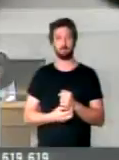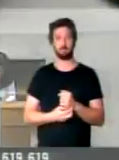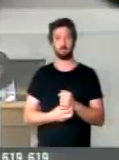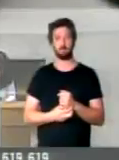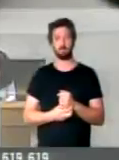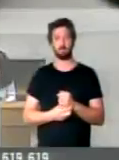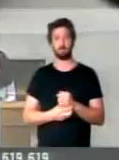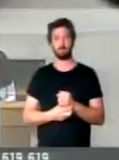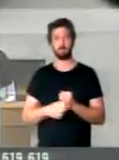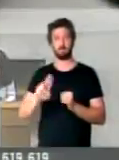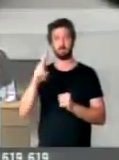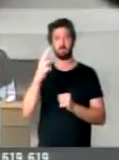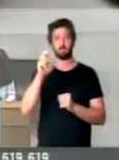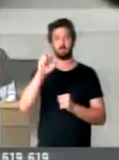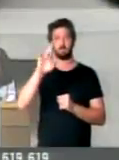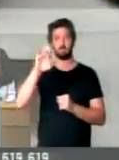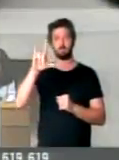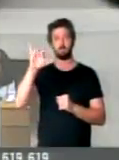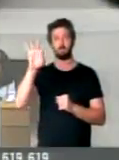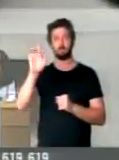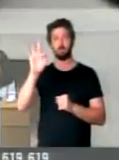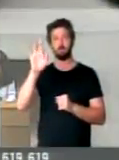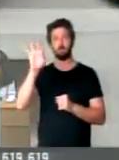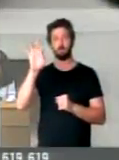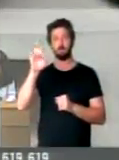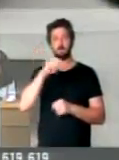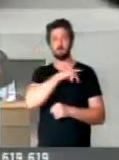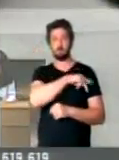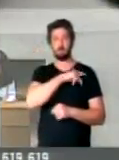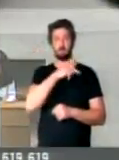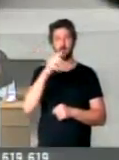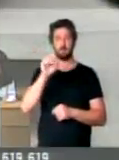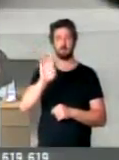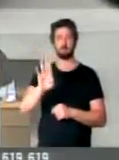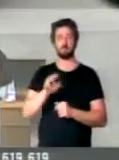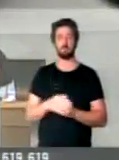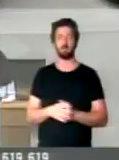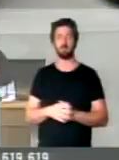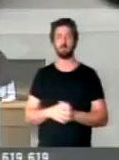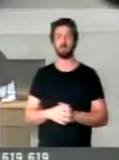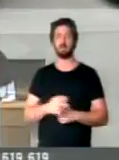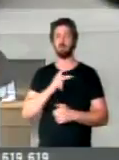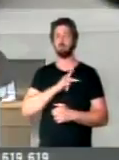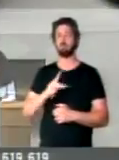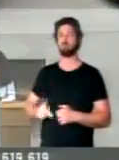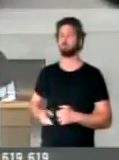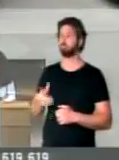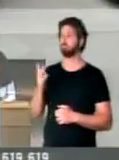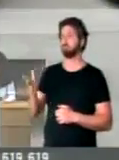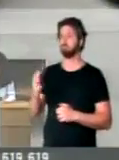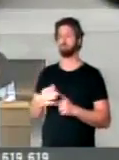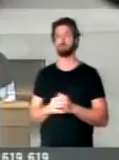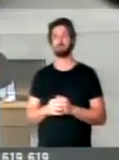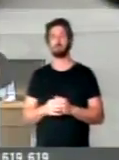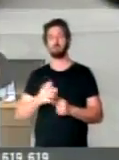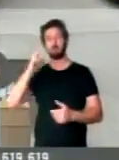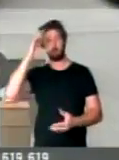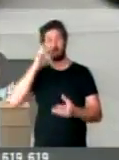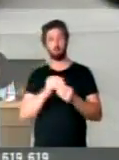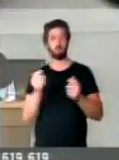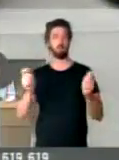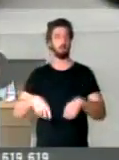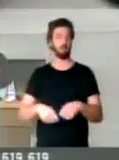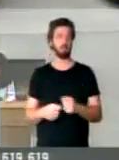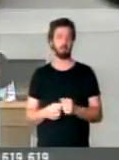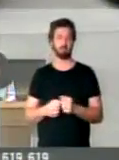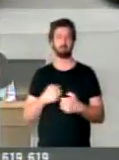Deputado Heráclito Fortes, do PSB do Piauí, V. Exª tem três minutos. Sr. Presidente, é compreensível